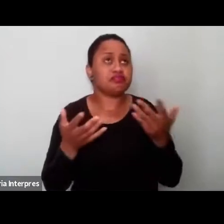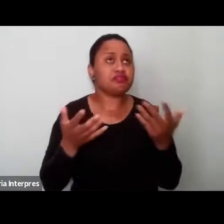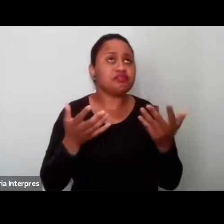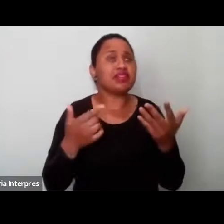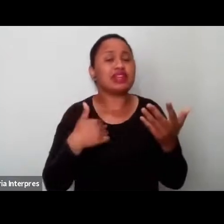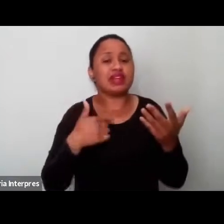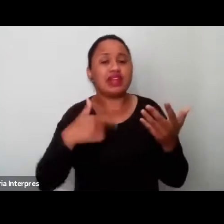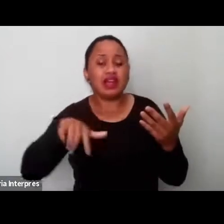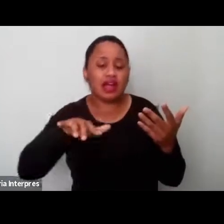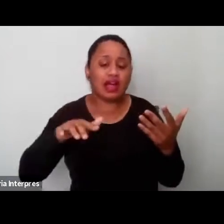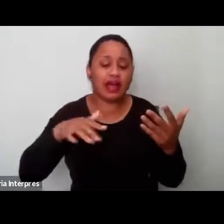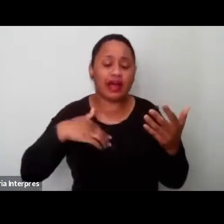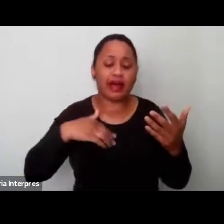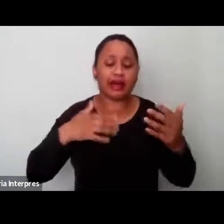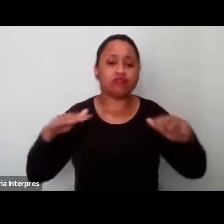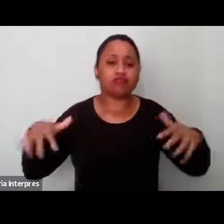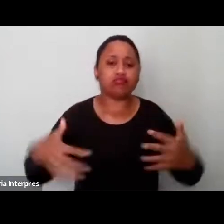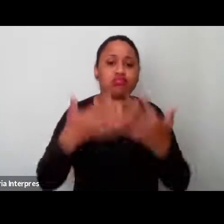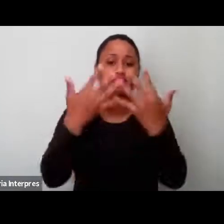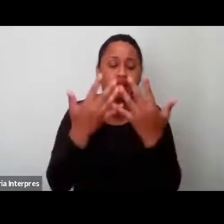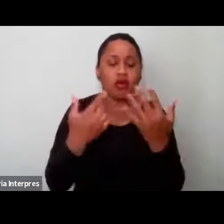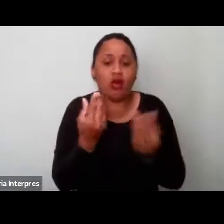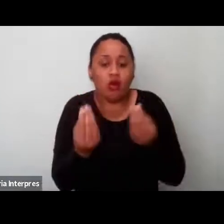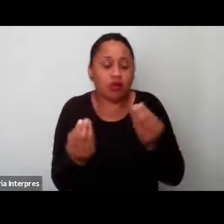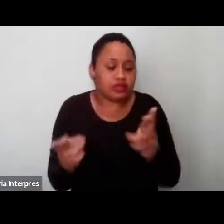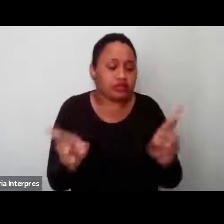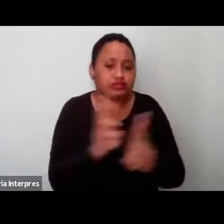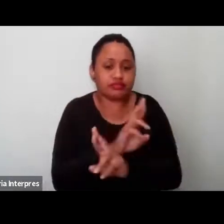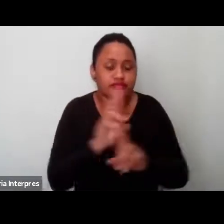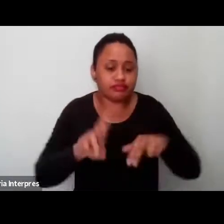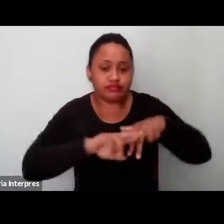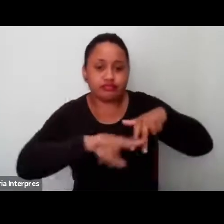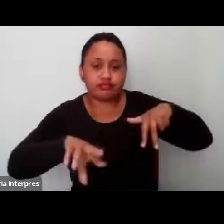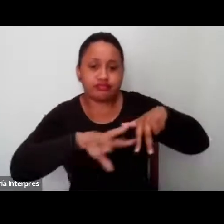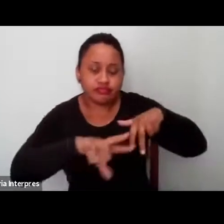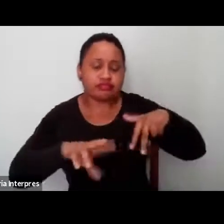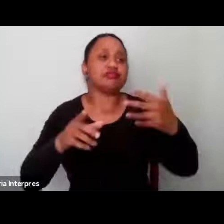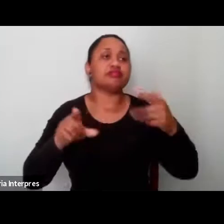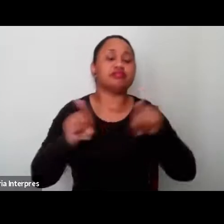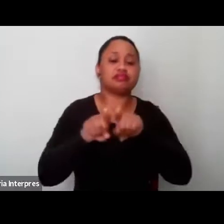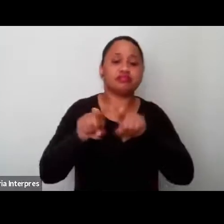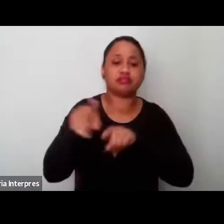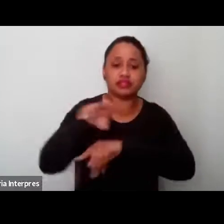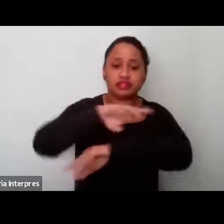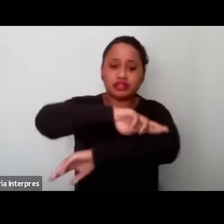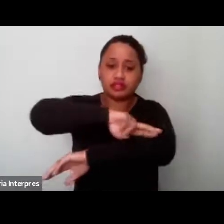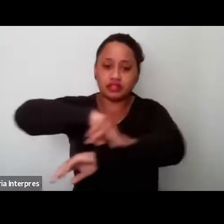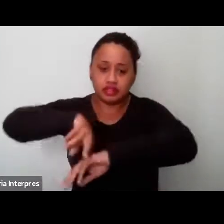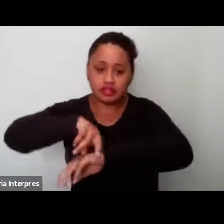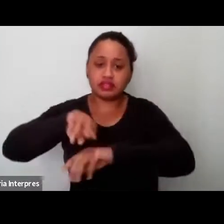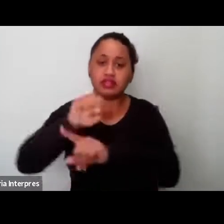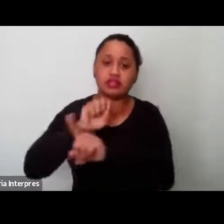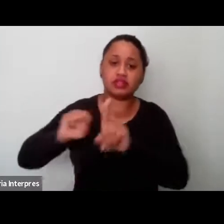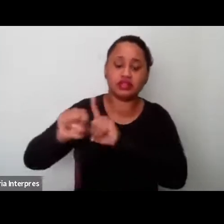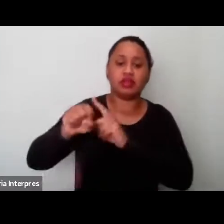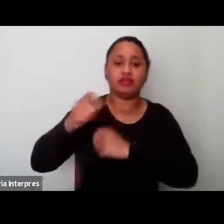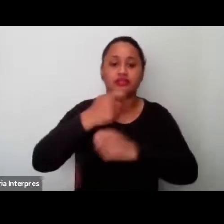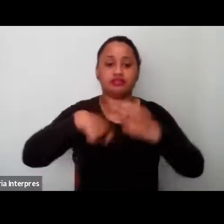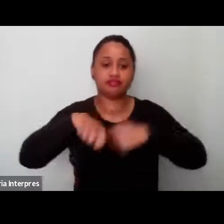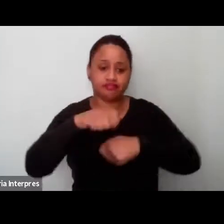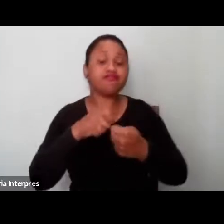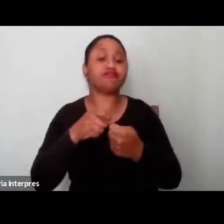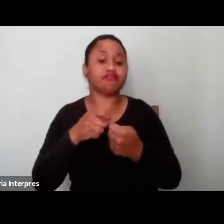as relações de gênero, as questões étnico-raciais, né, as questões socioeconômicas, eu digo que tentamos porque